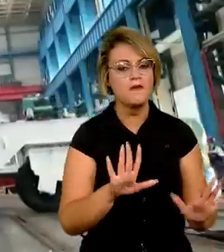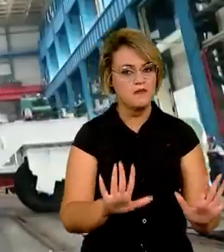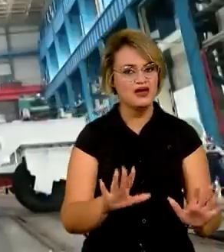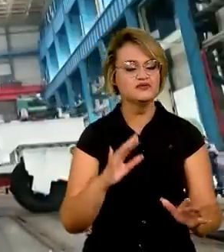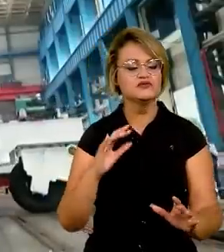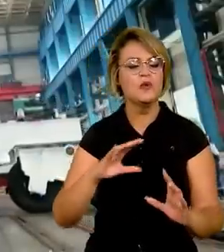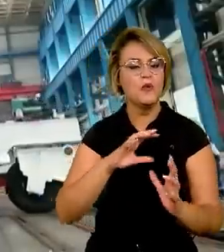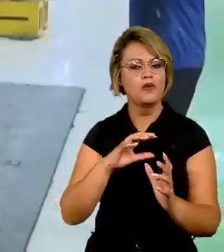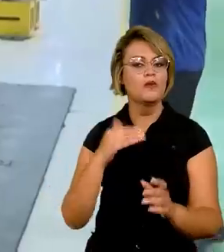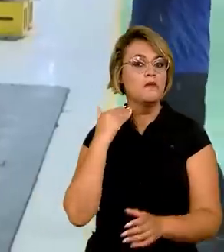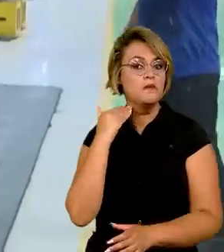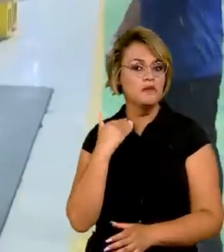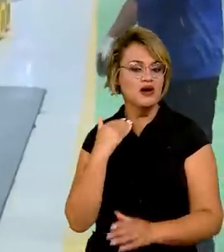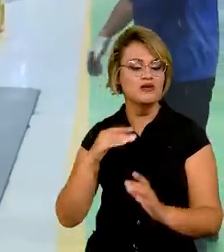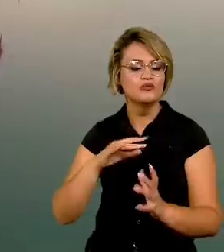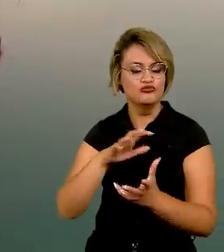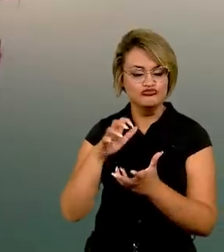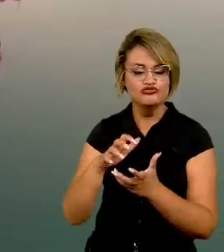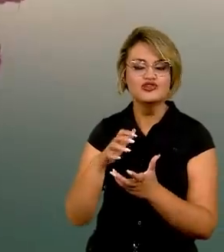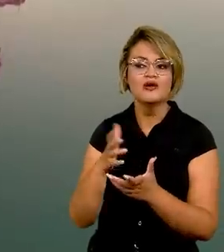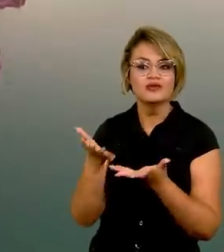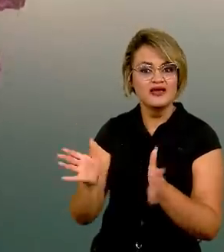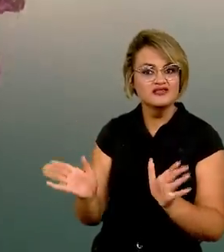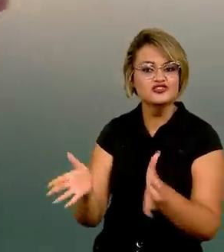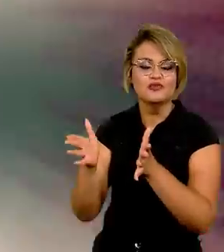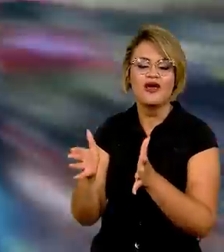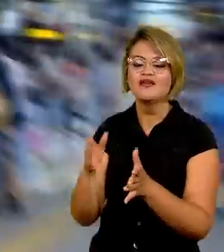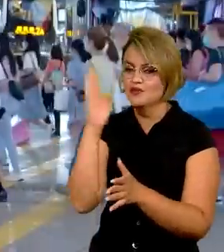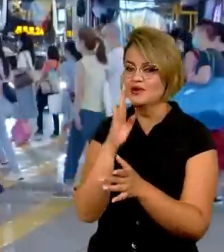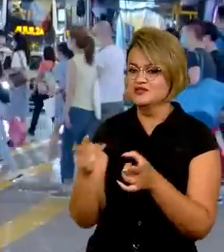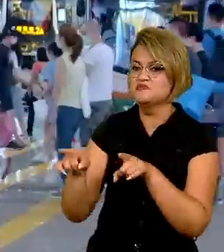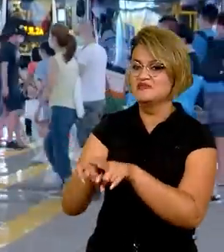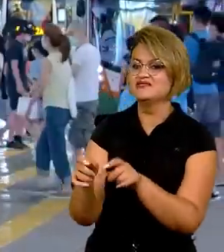para ser um dos principais parceiros da África no século XXI.